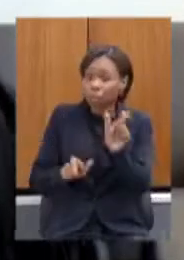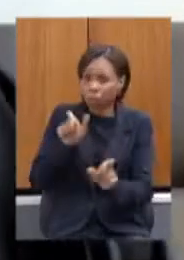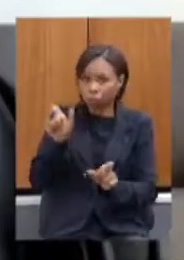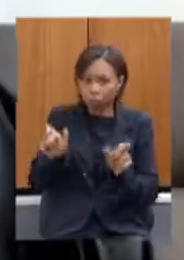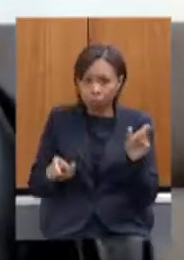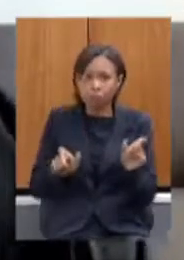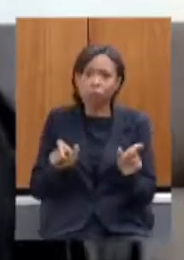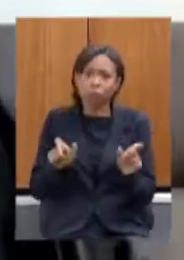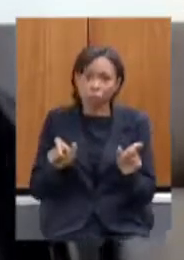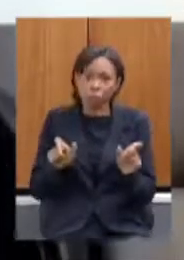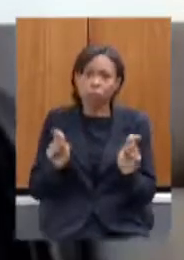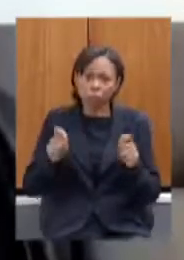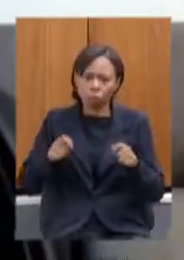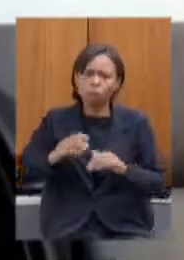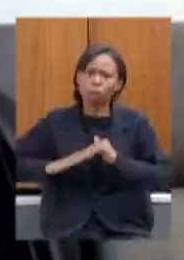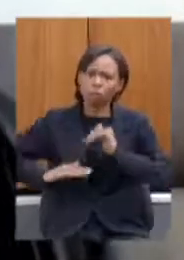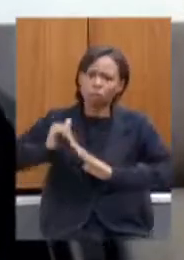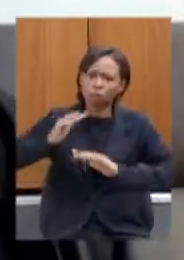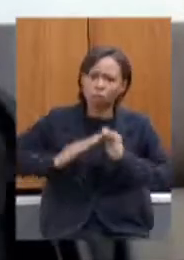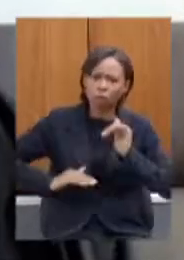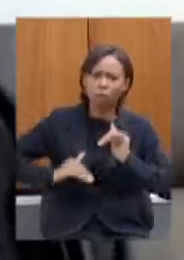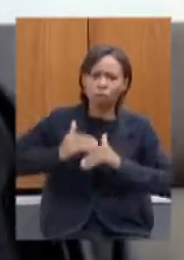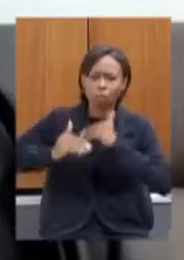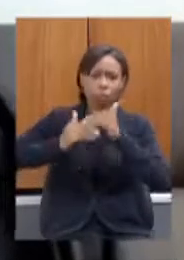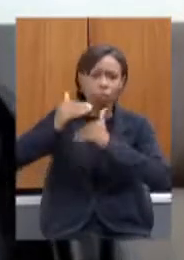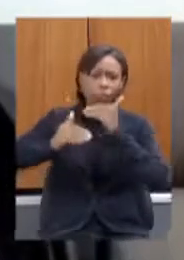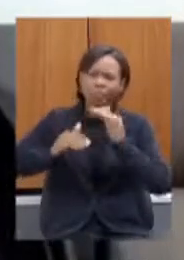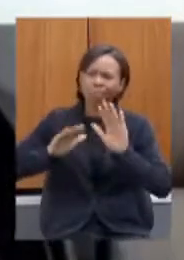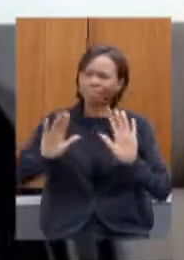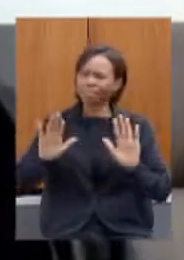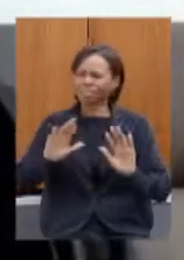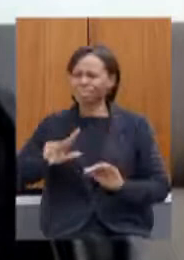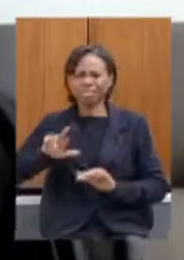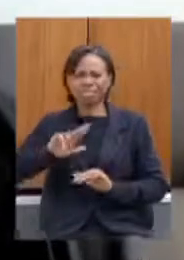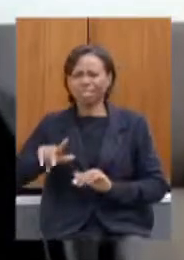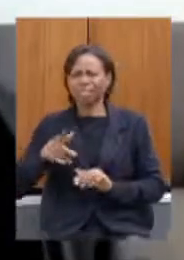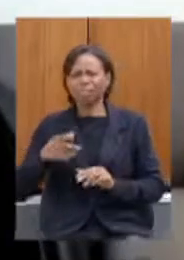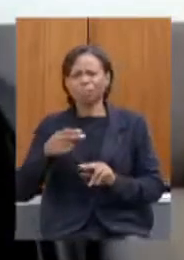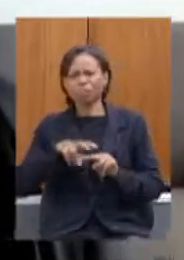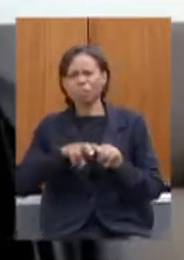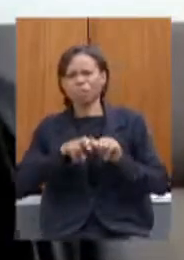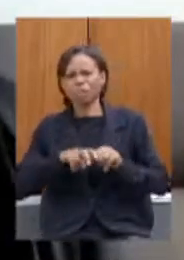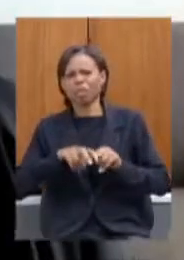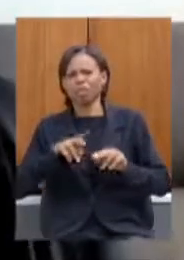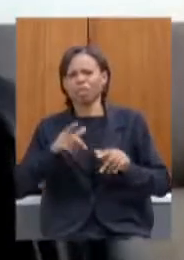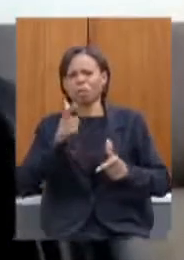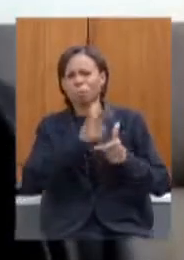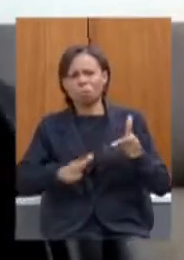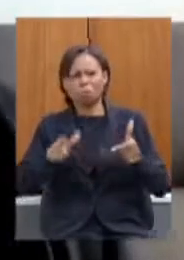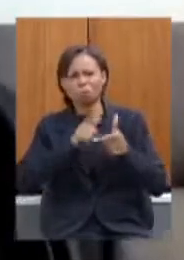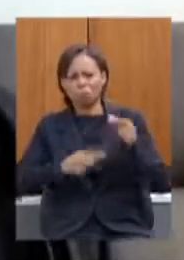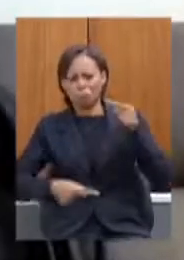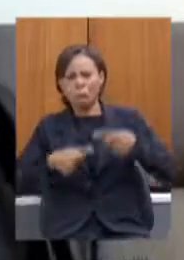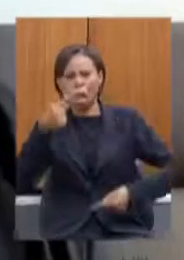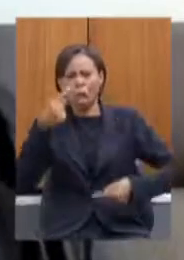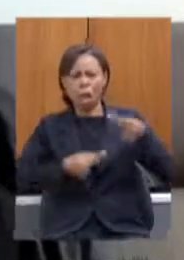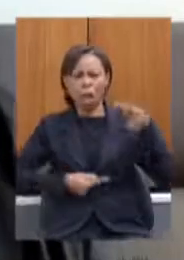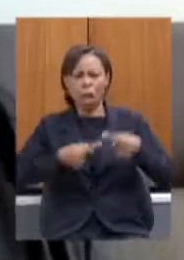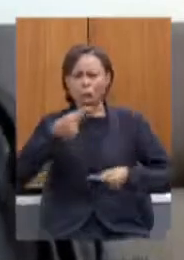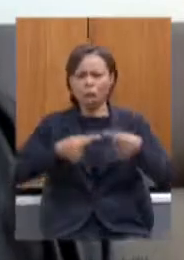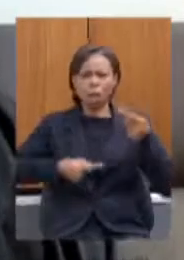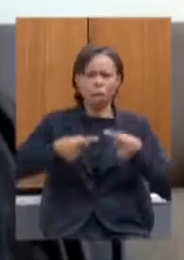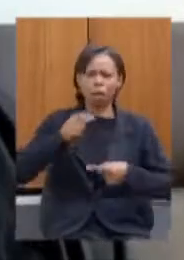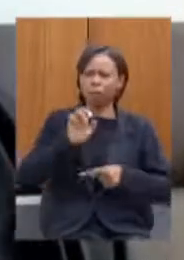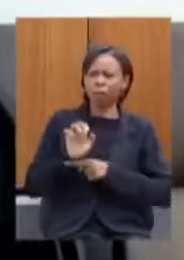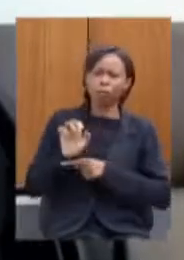vocações de desenvolvimento e não o resultado da guerra sem trégua entre os entes